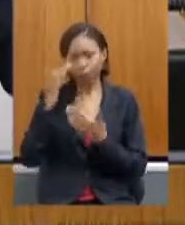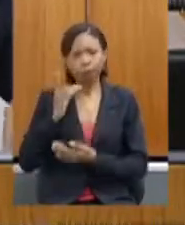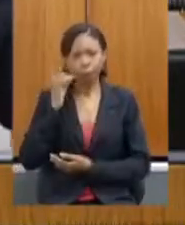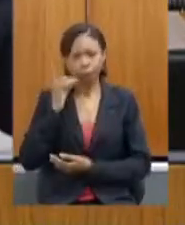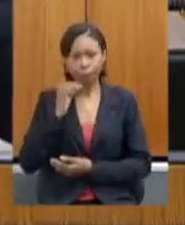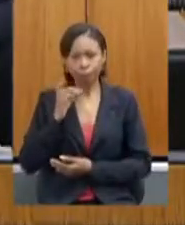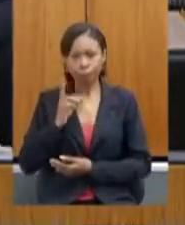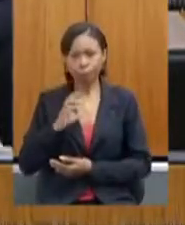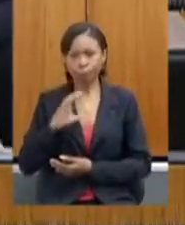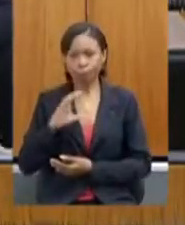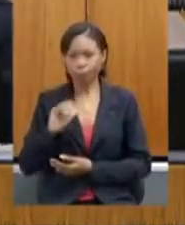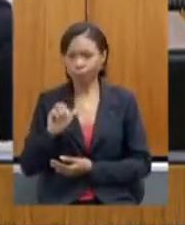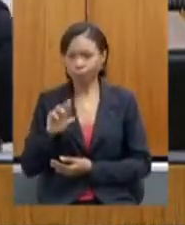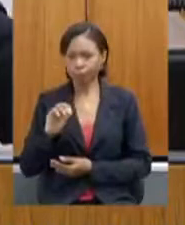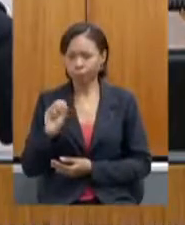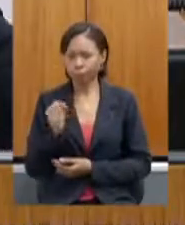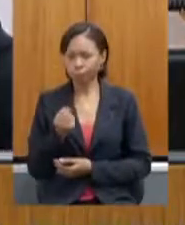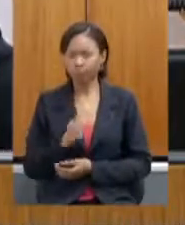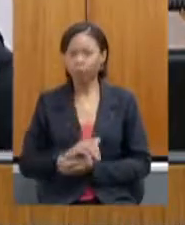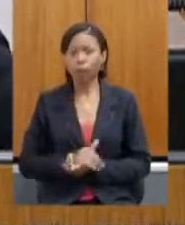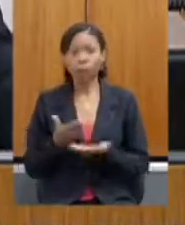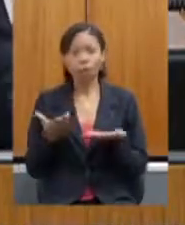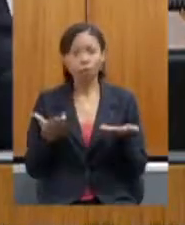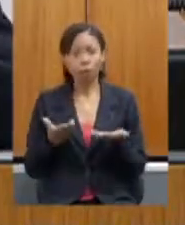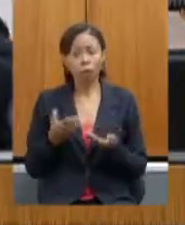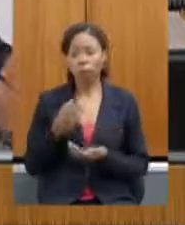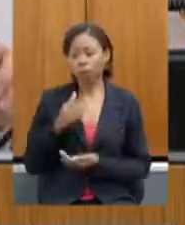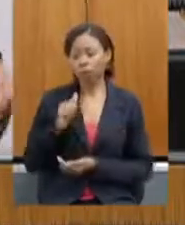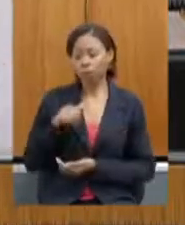Pimenta com a palavra secretária Ana